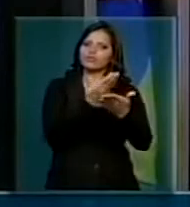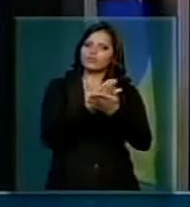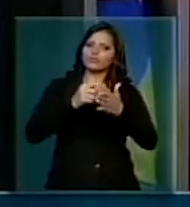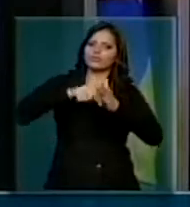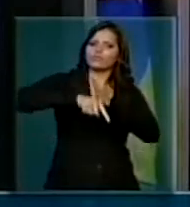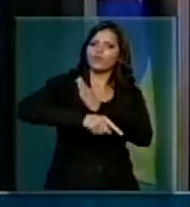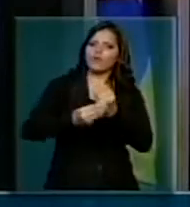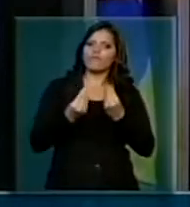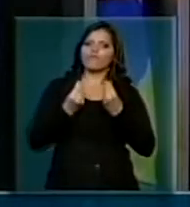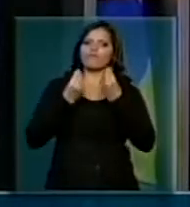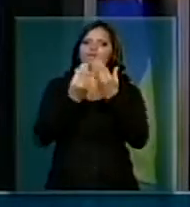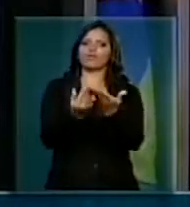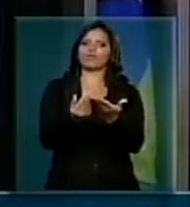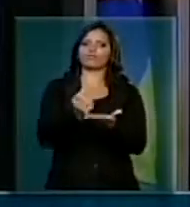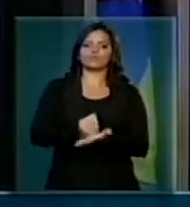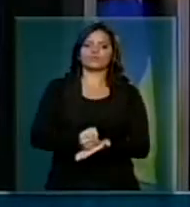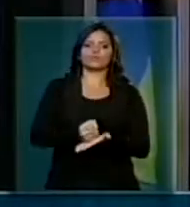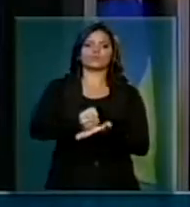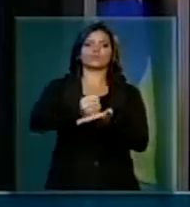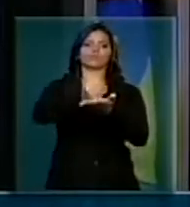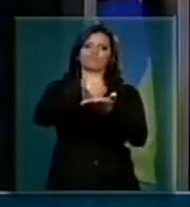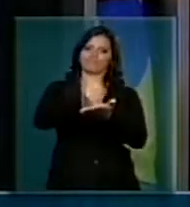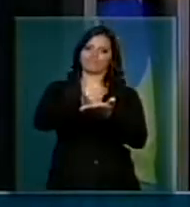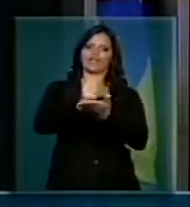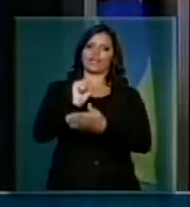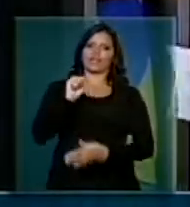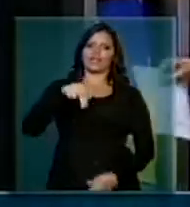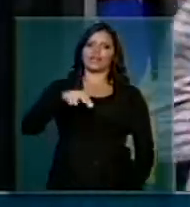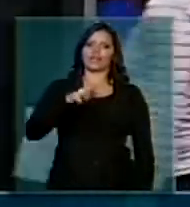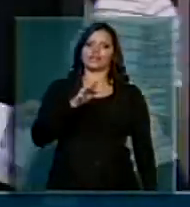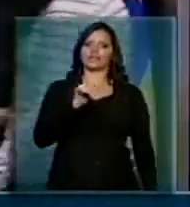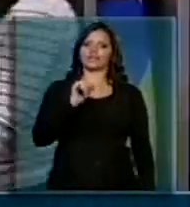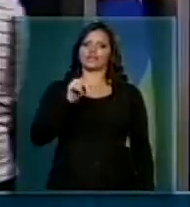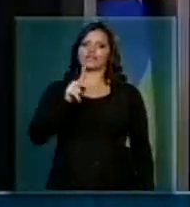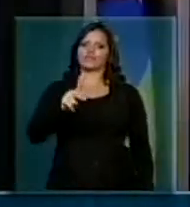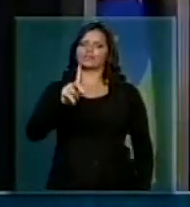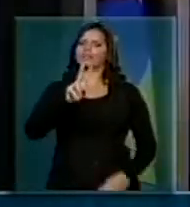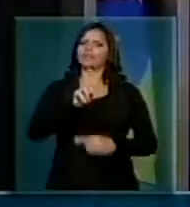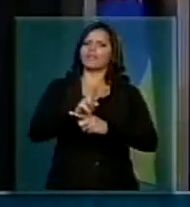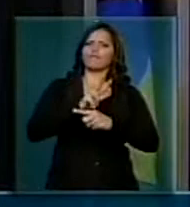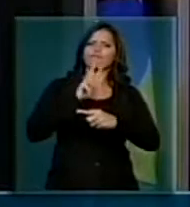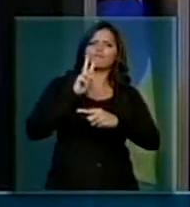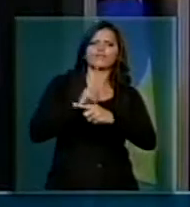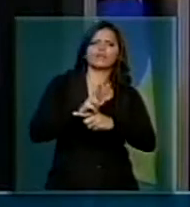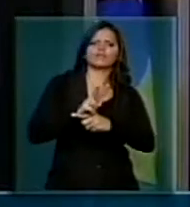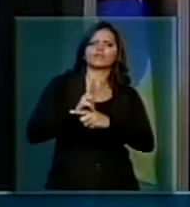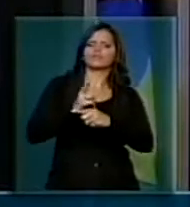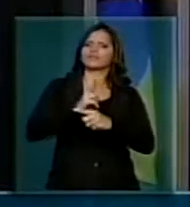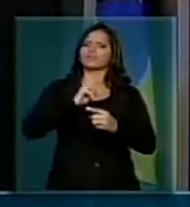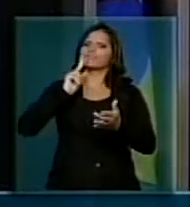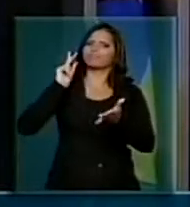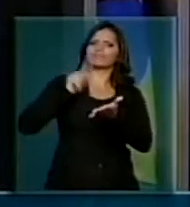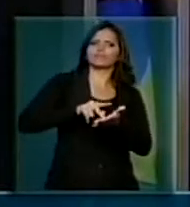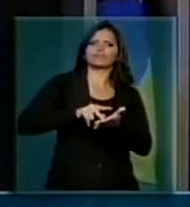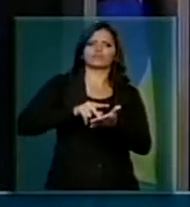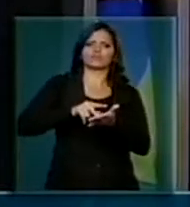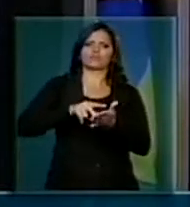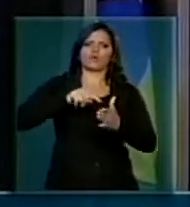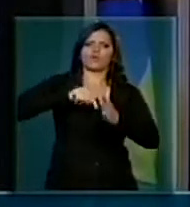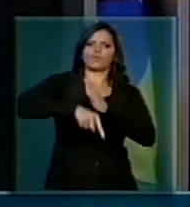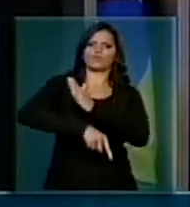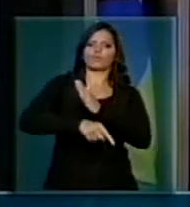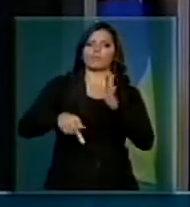pelo fornecimento do subsídio, FIP que tem feito uma defesa muito consistente dos